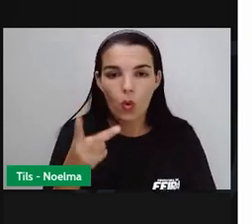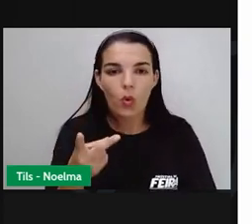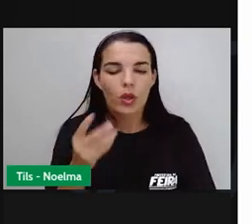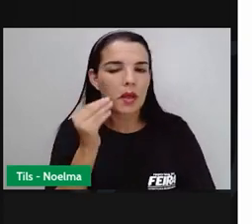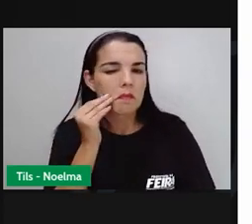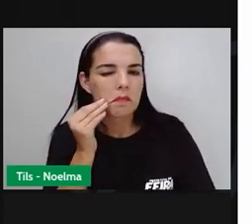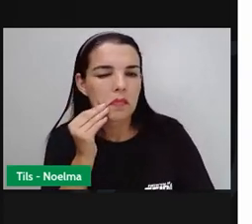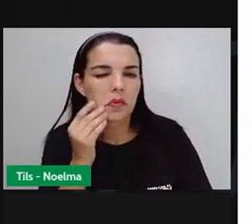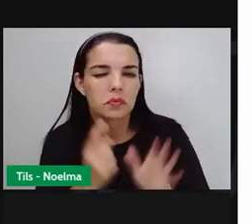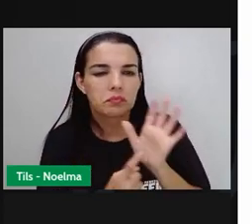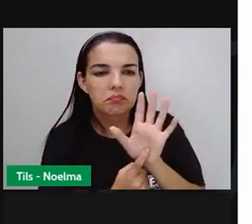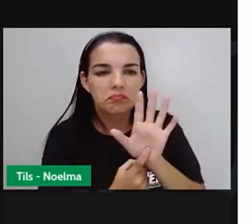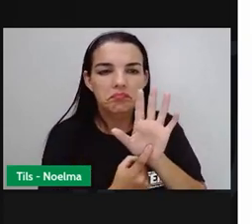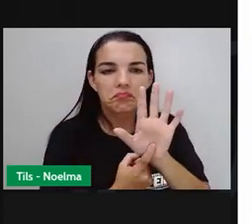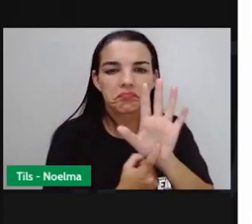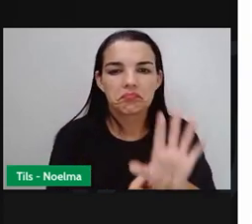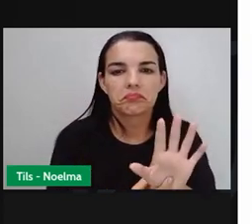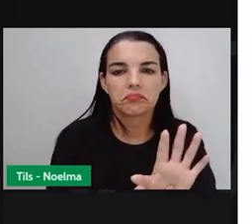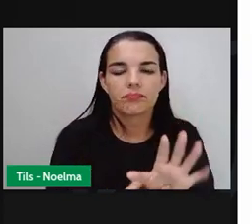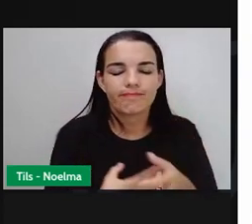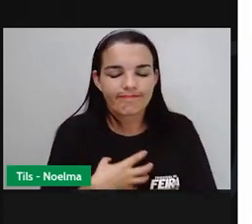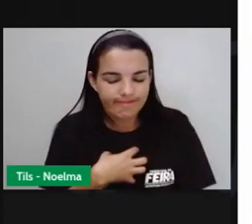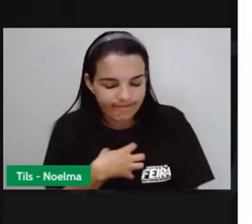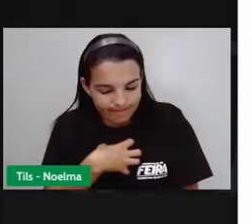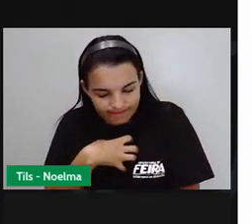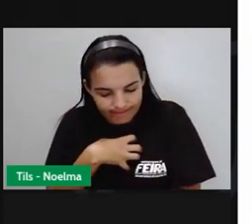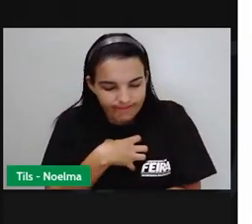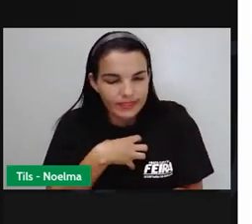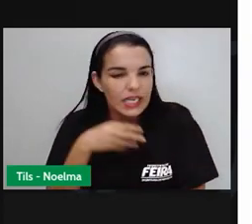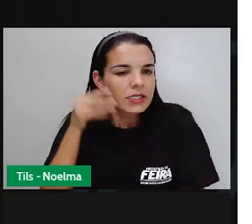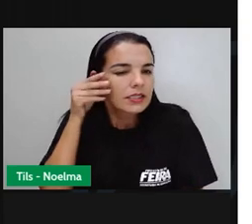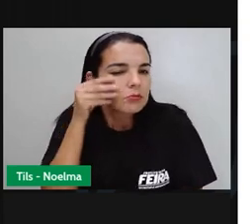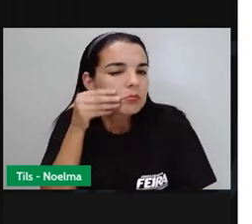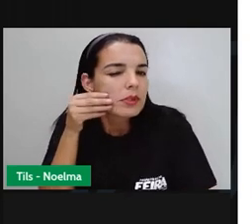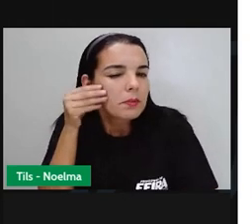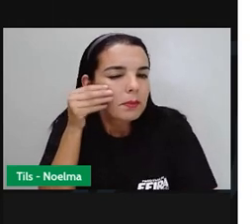pretensão quase sensorial, quase de experimentar,